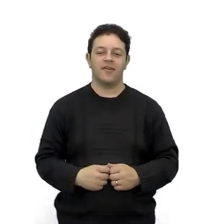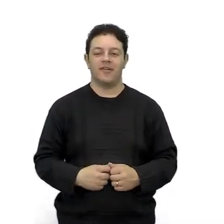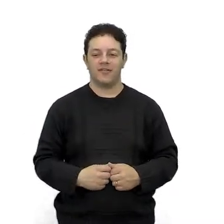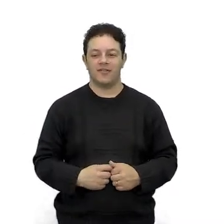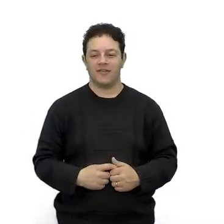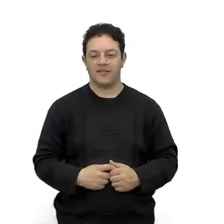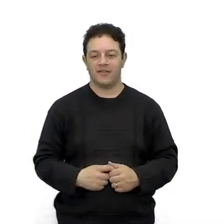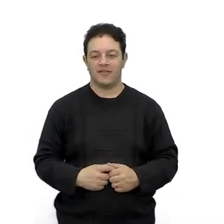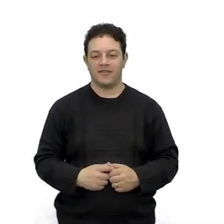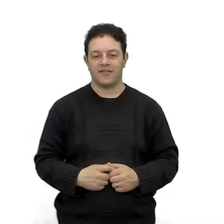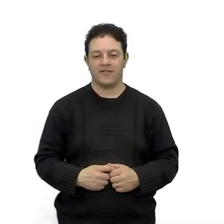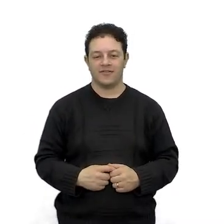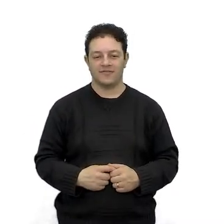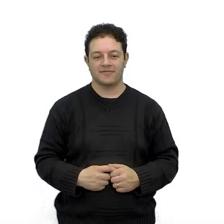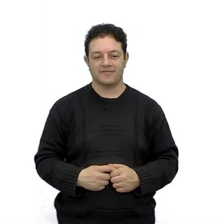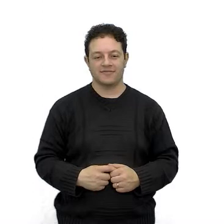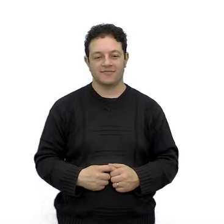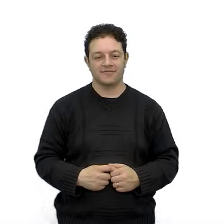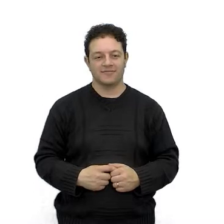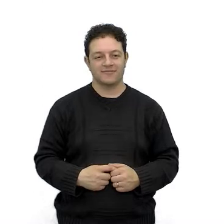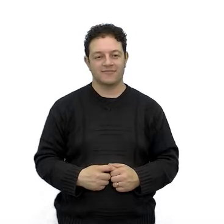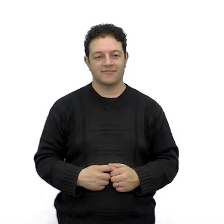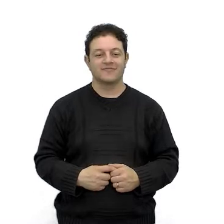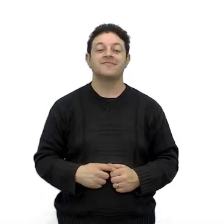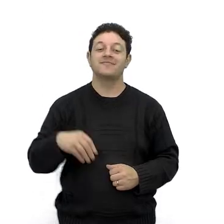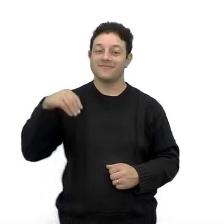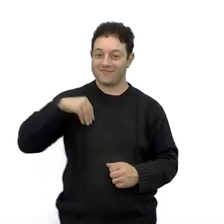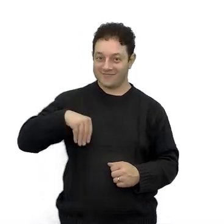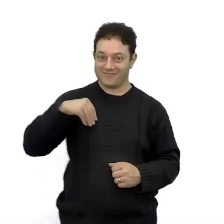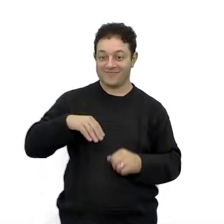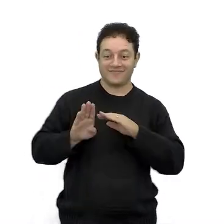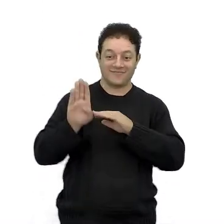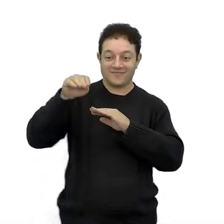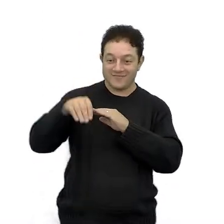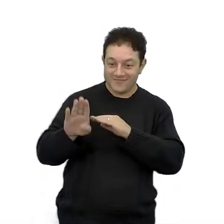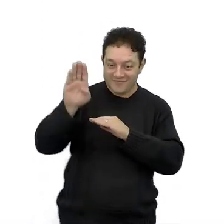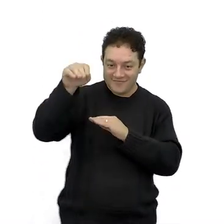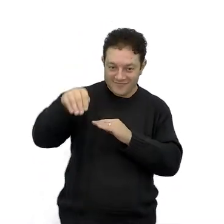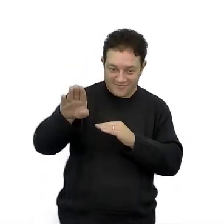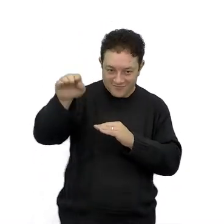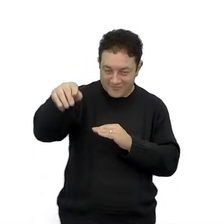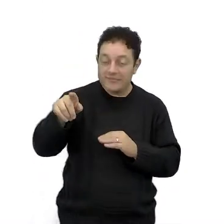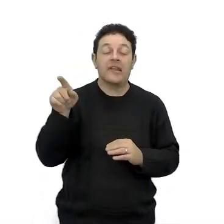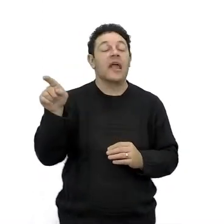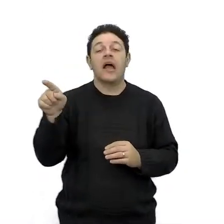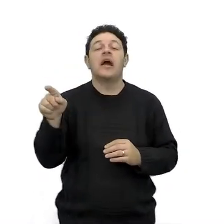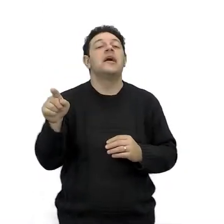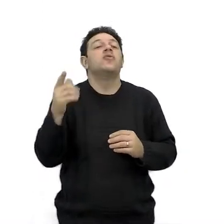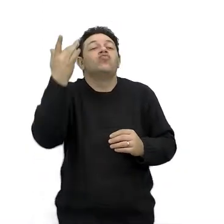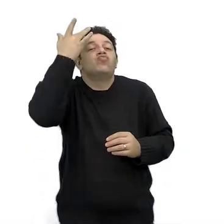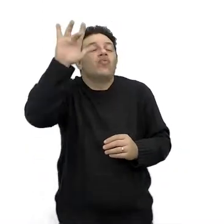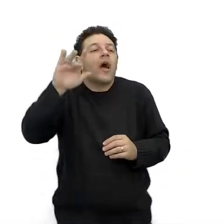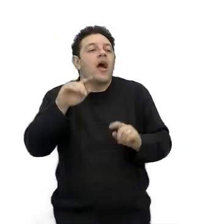Na variável, ele não consegue prever a rentabilidade.